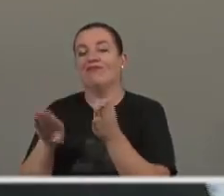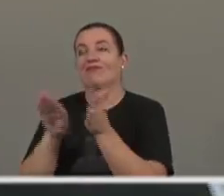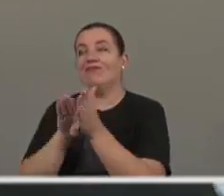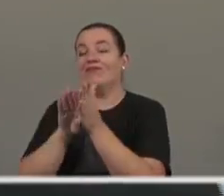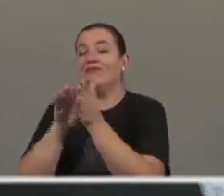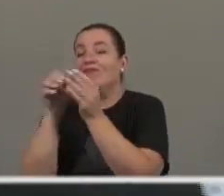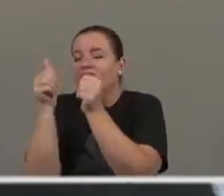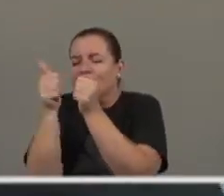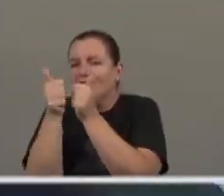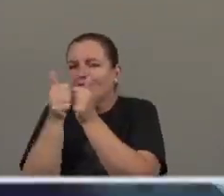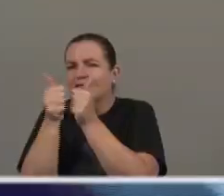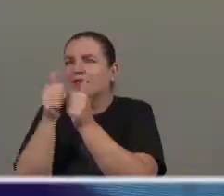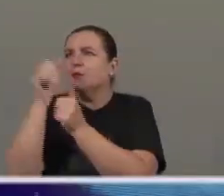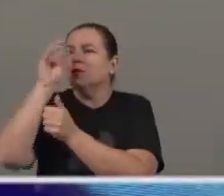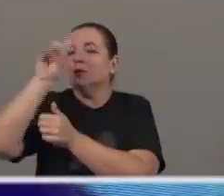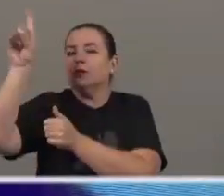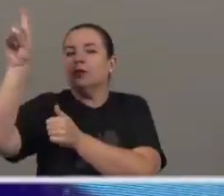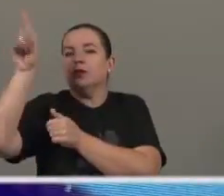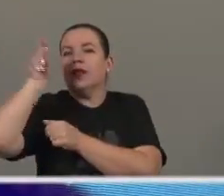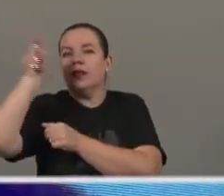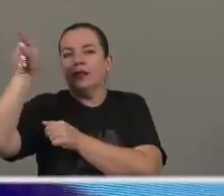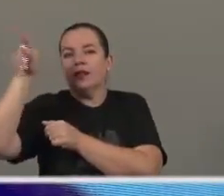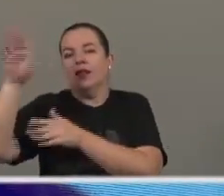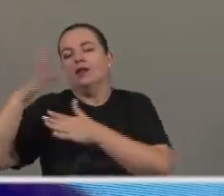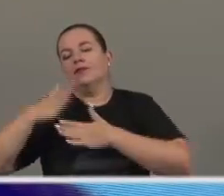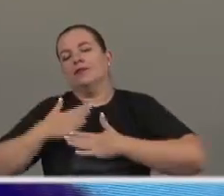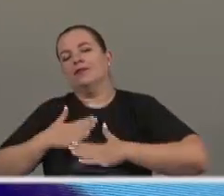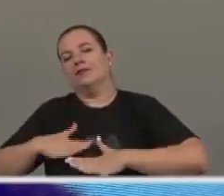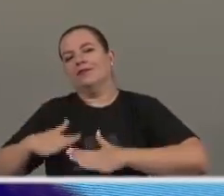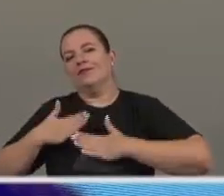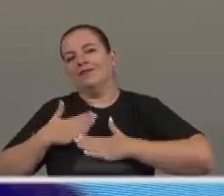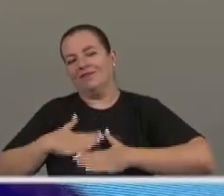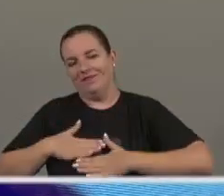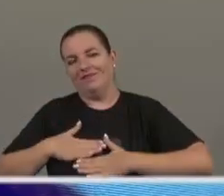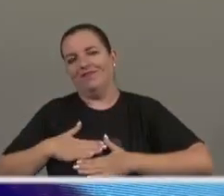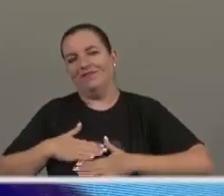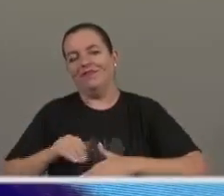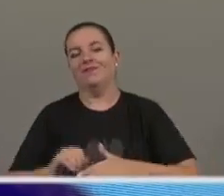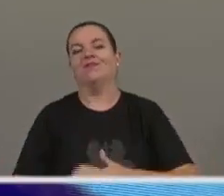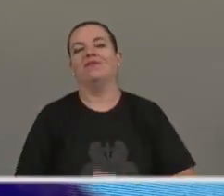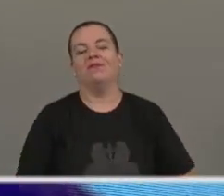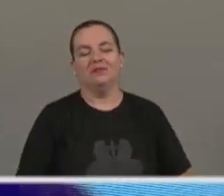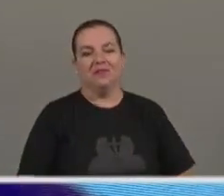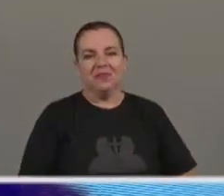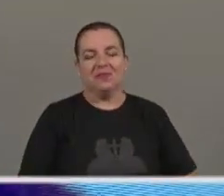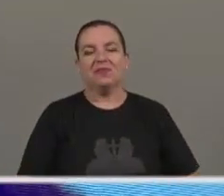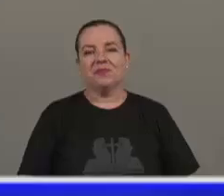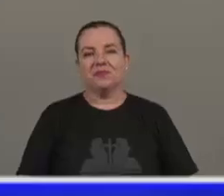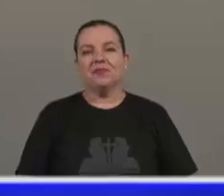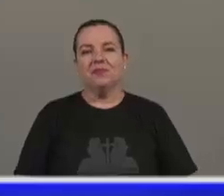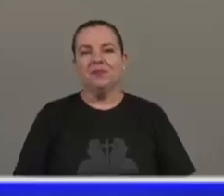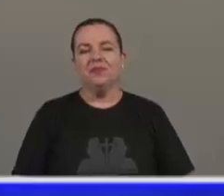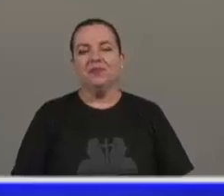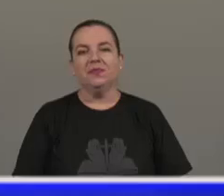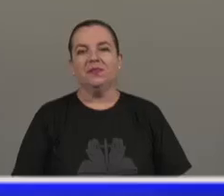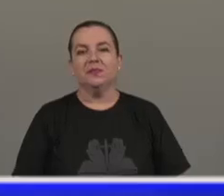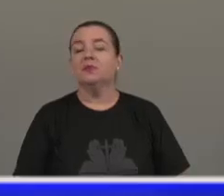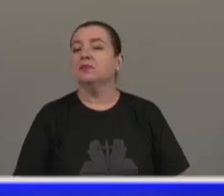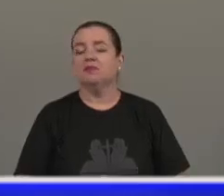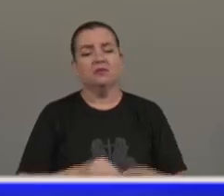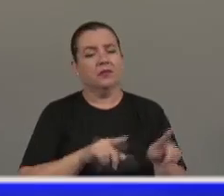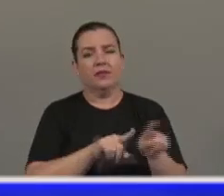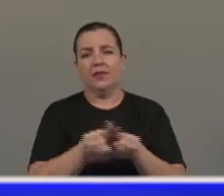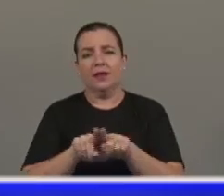chegados, chegados, é nele que repousaremos, queridos